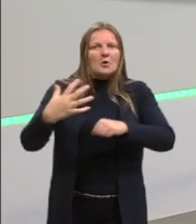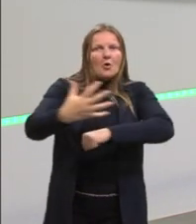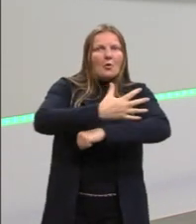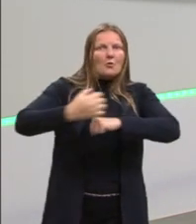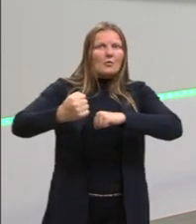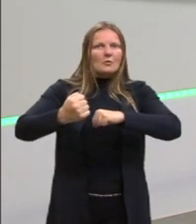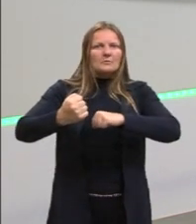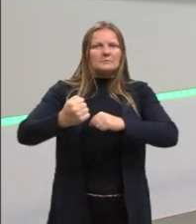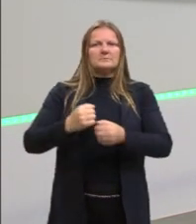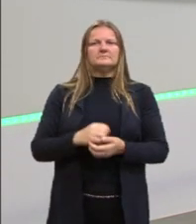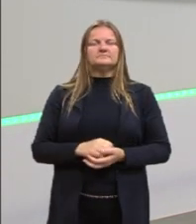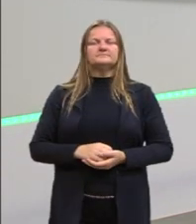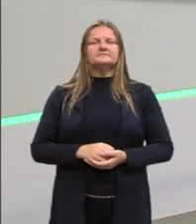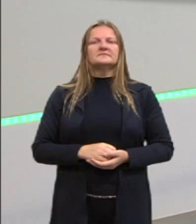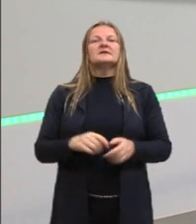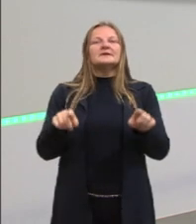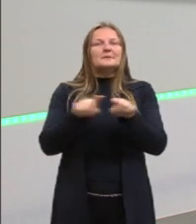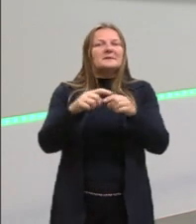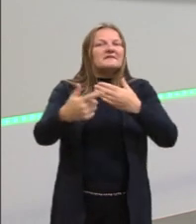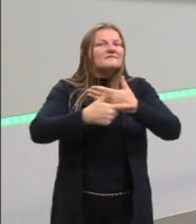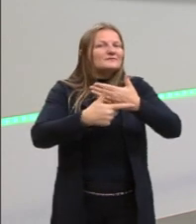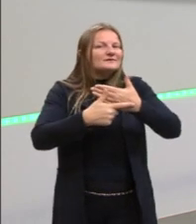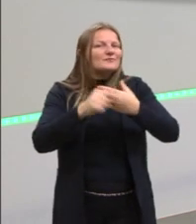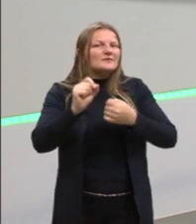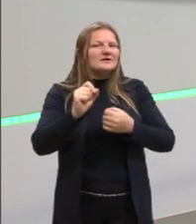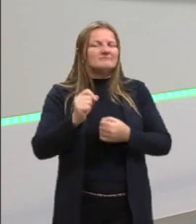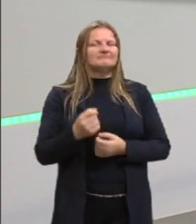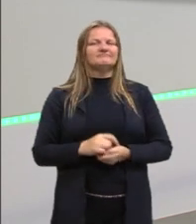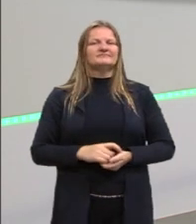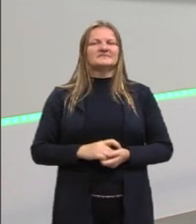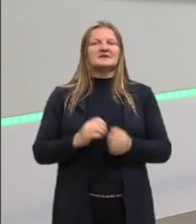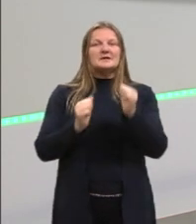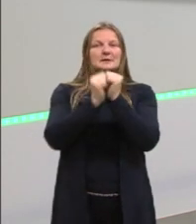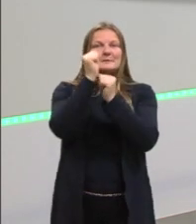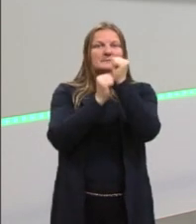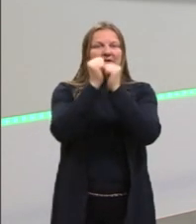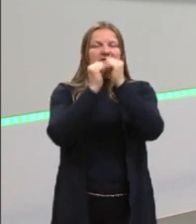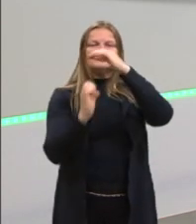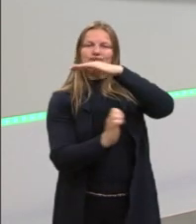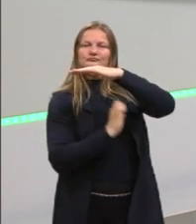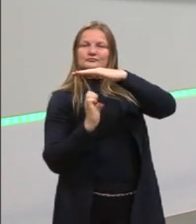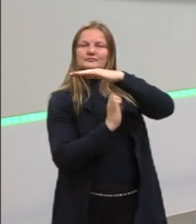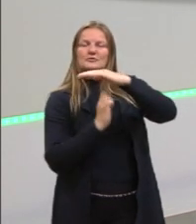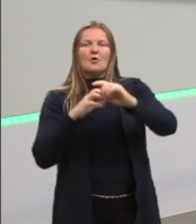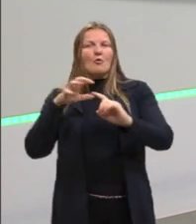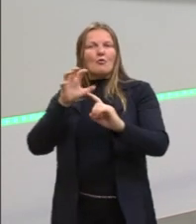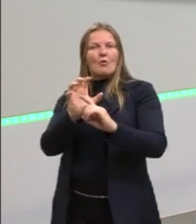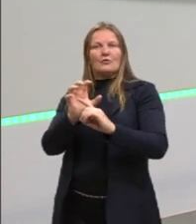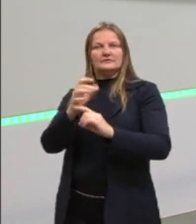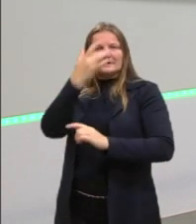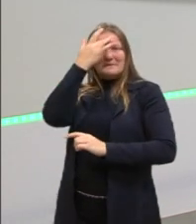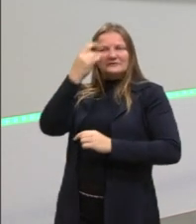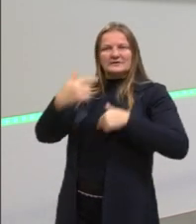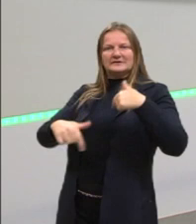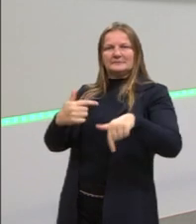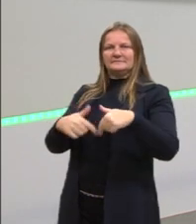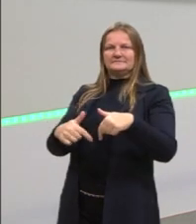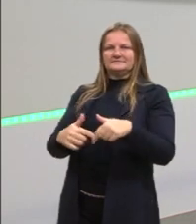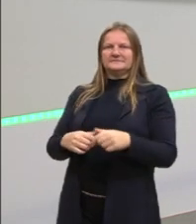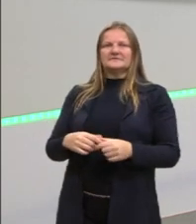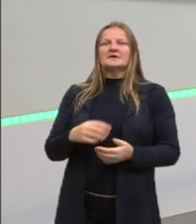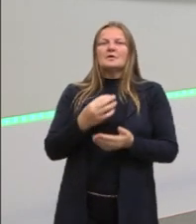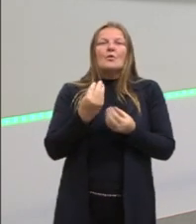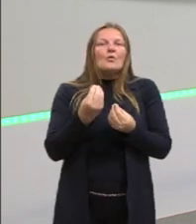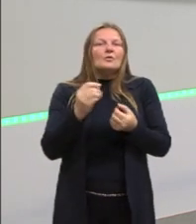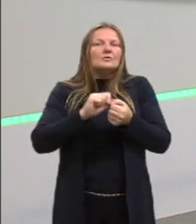e a ditadura também serviram a interesses de grandes empresários e foram contra os interesses dos trabalhadores, que, em teoria,